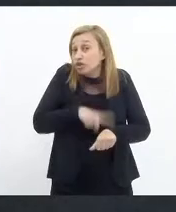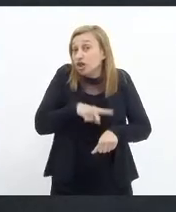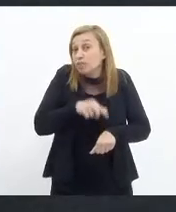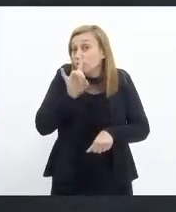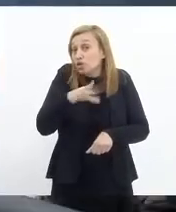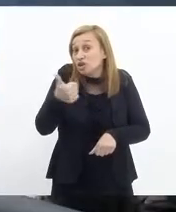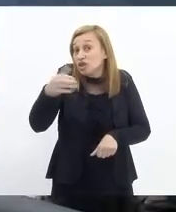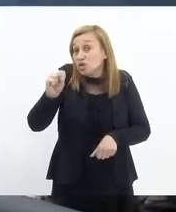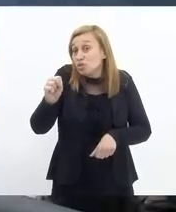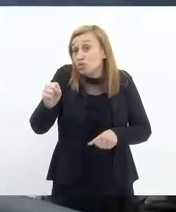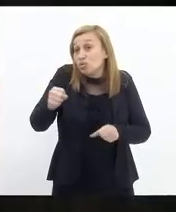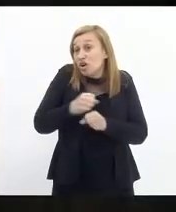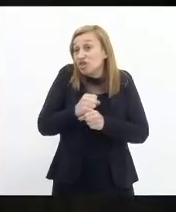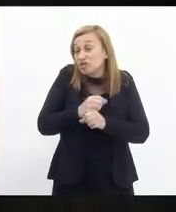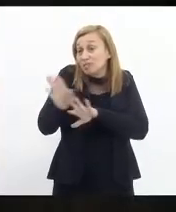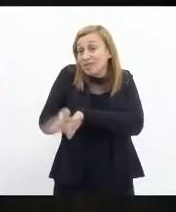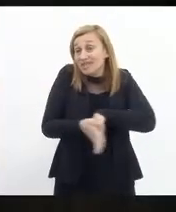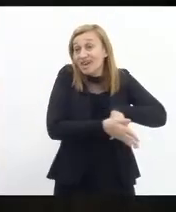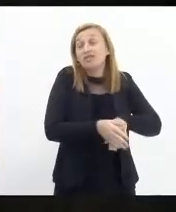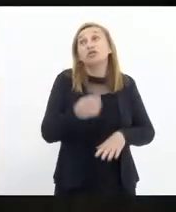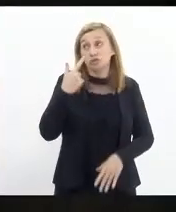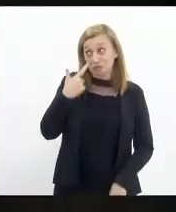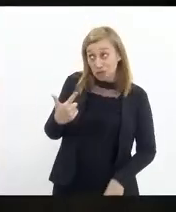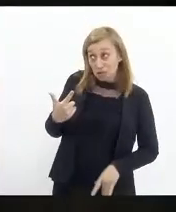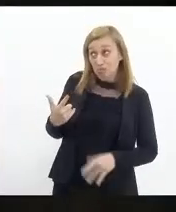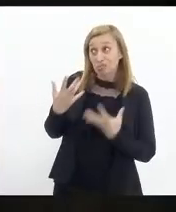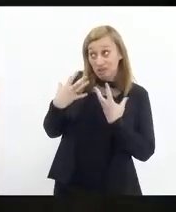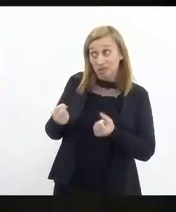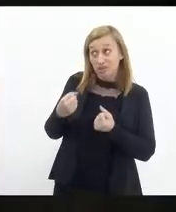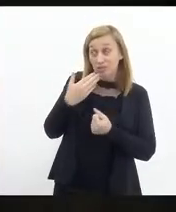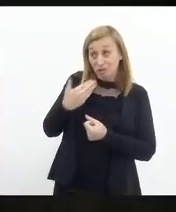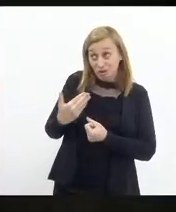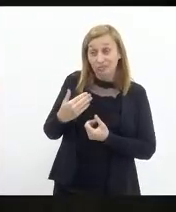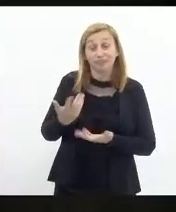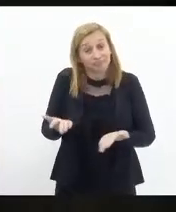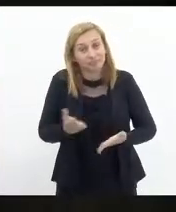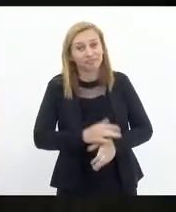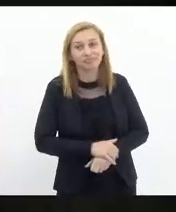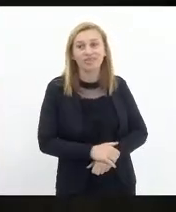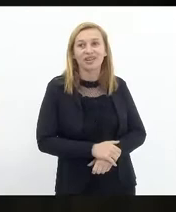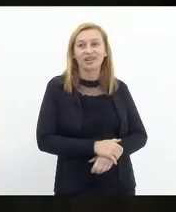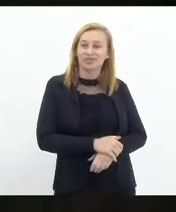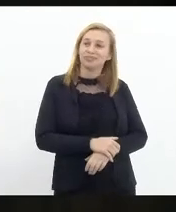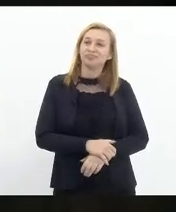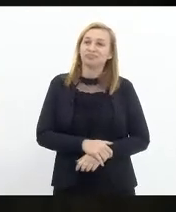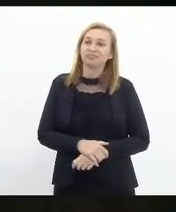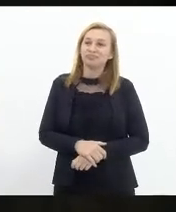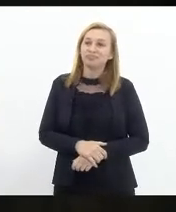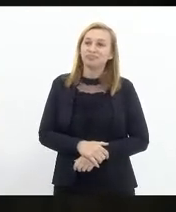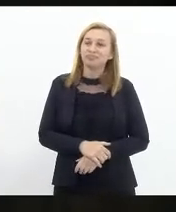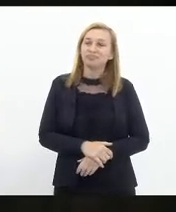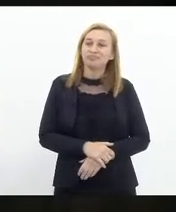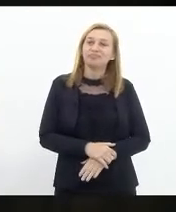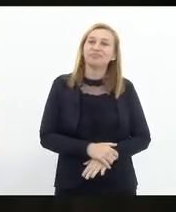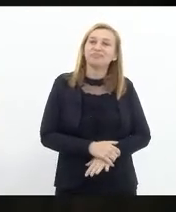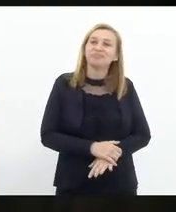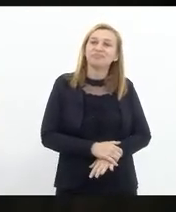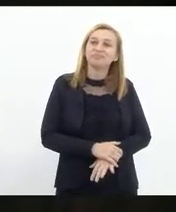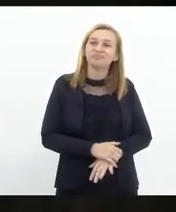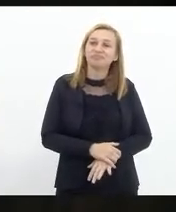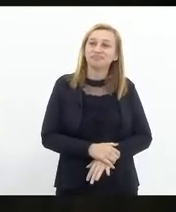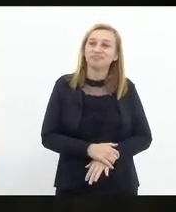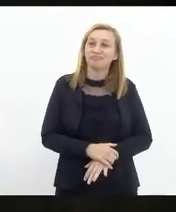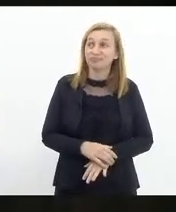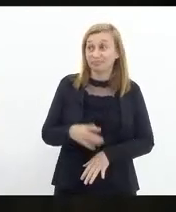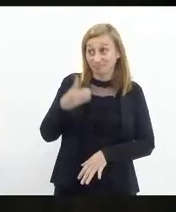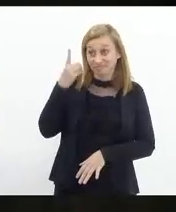passaram. Viu como é que a presidência dá atenção à vossa excelência? Estamos zerando o patrásmente. Não